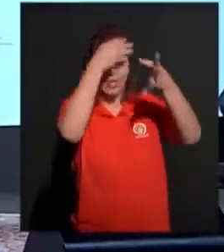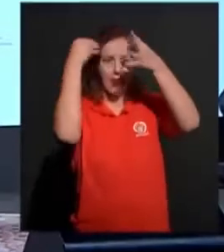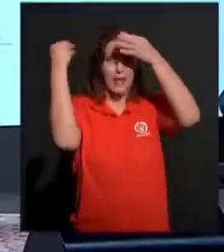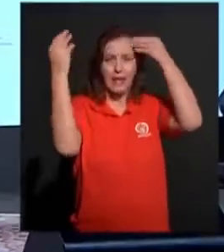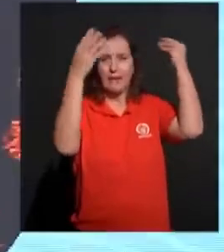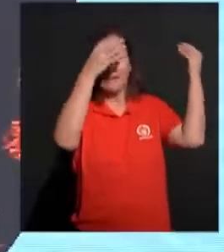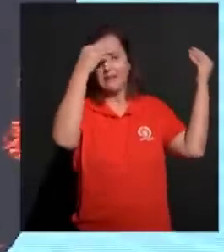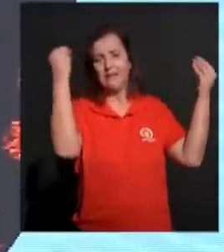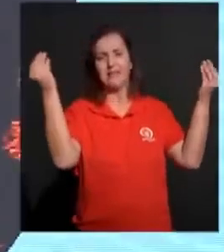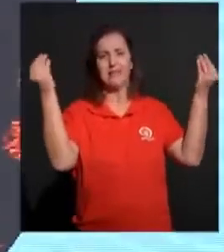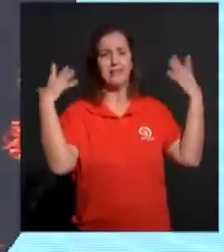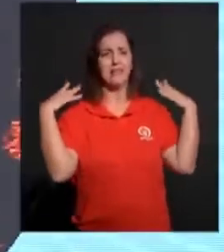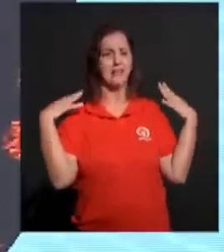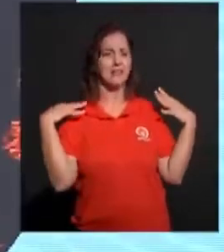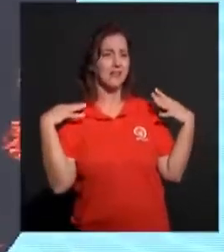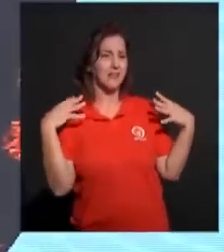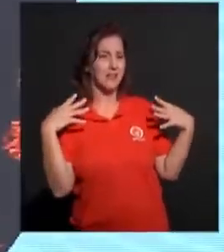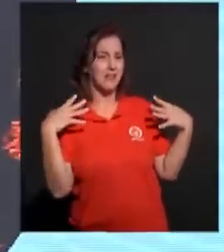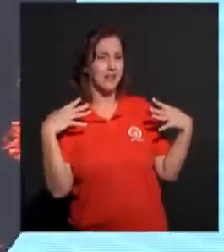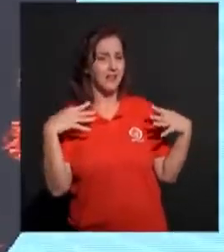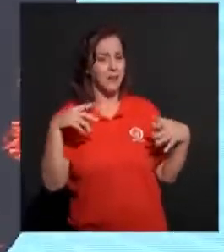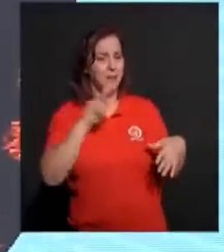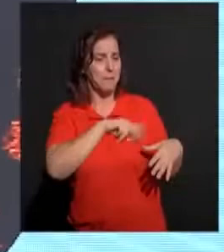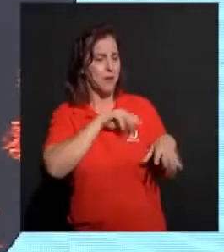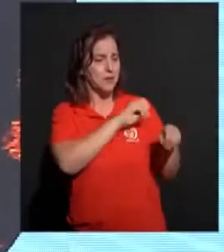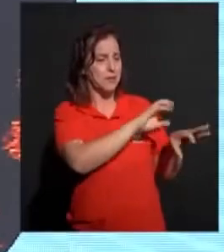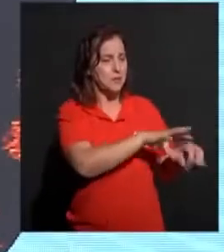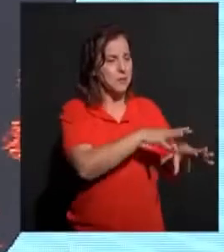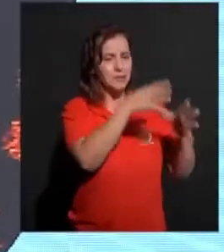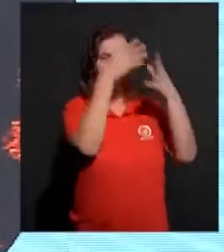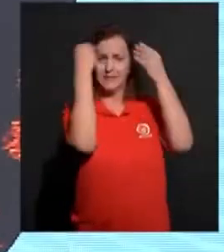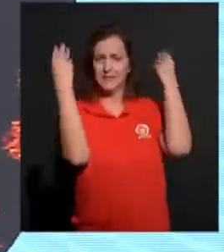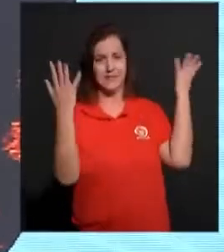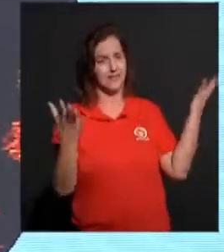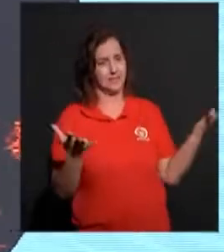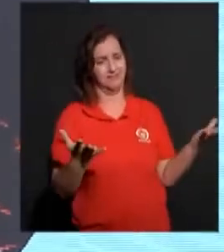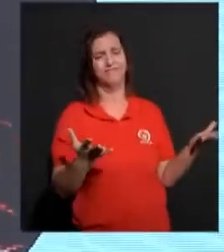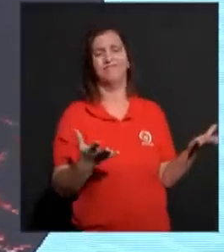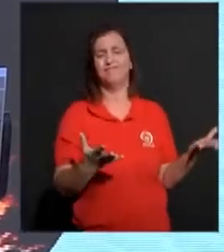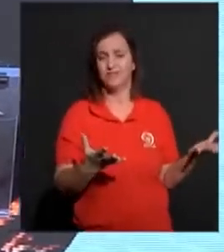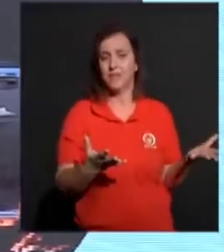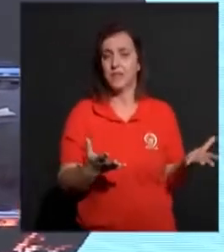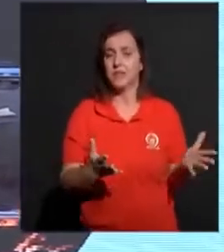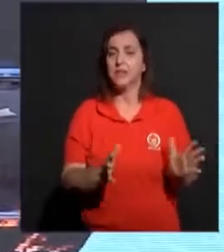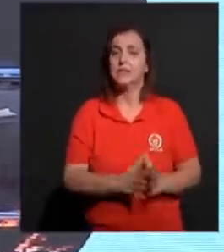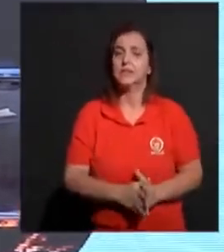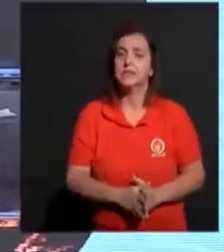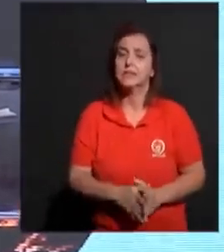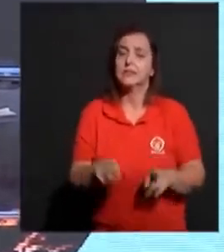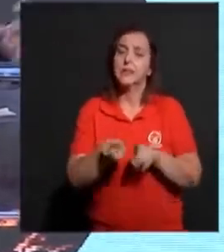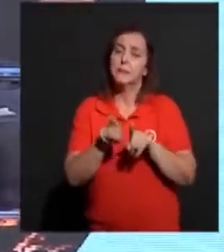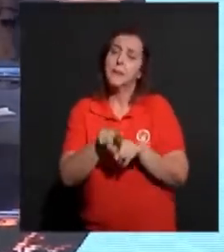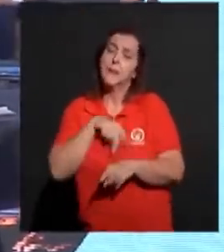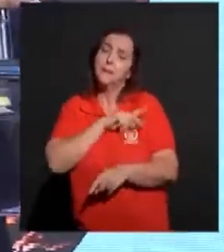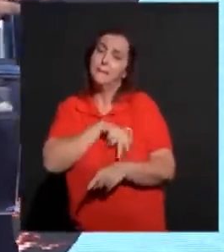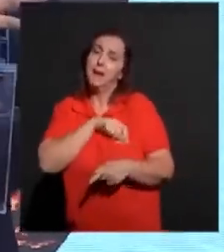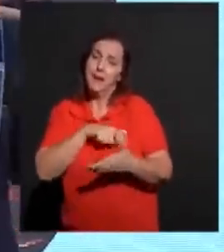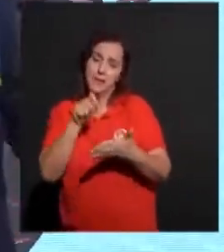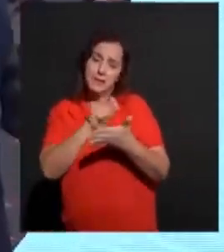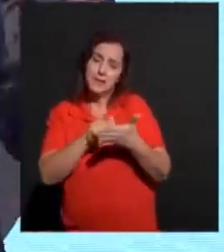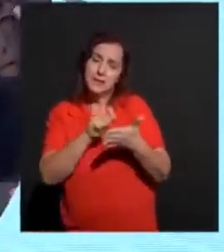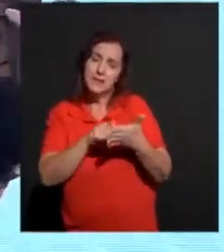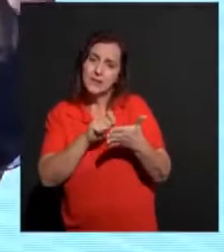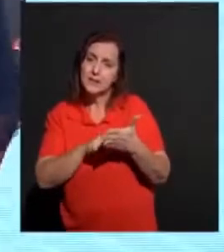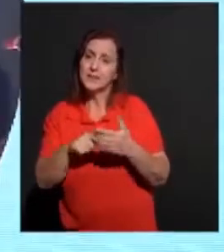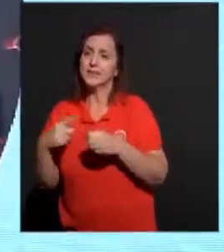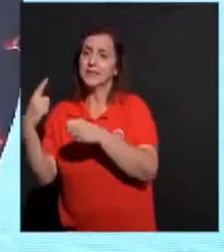com tanta verdade, com tanta sinceridade. No meio ali, Paulo escreve, Paulo estava em